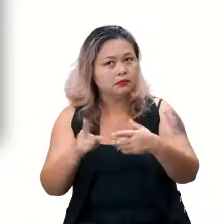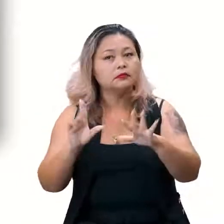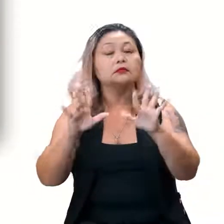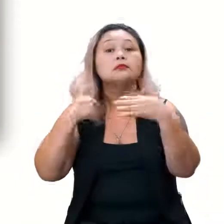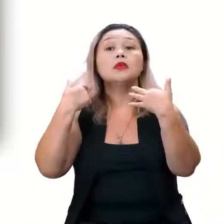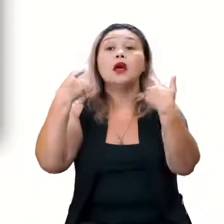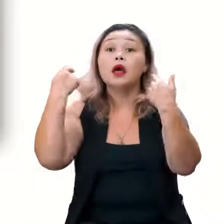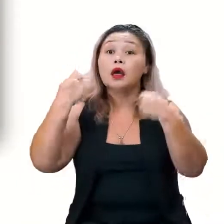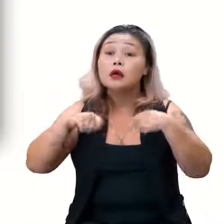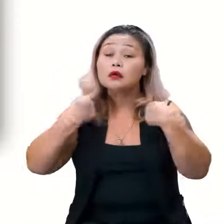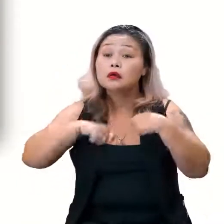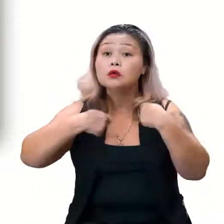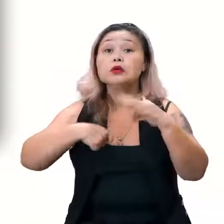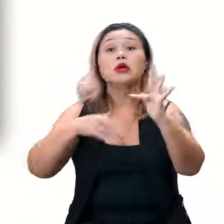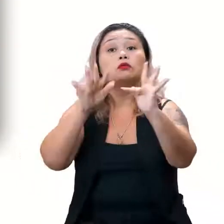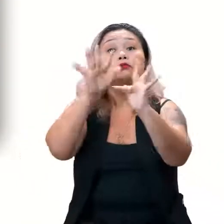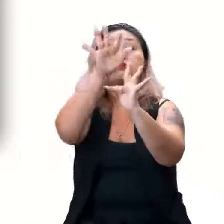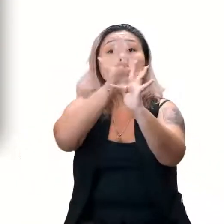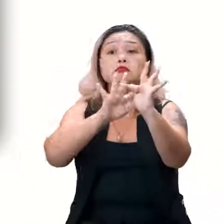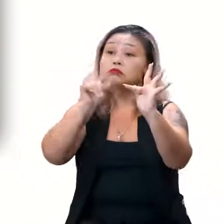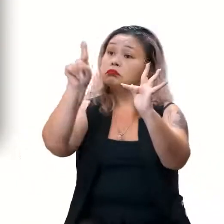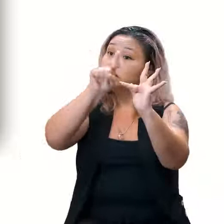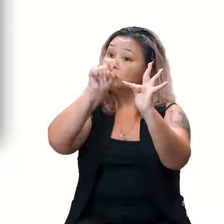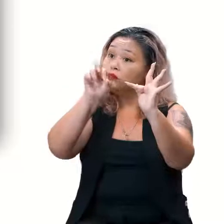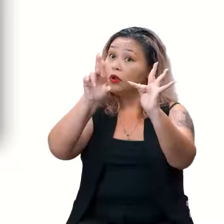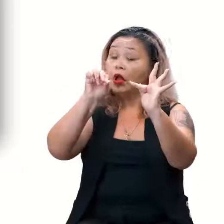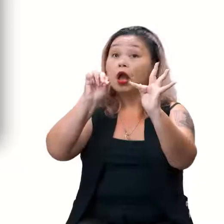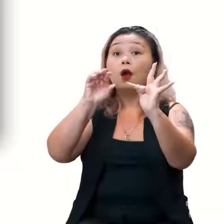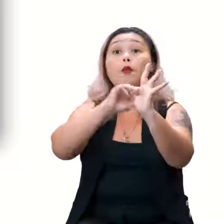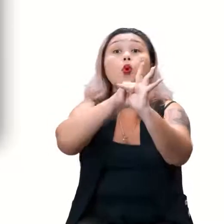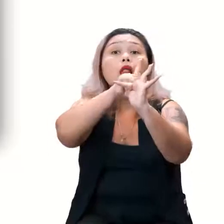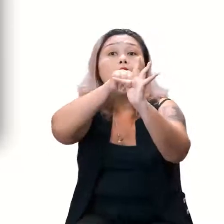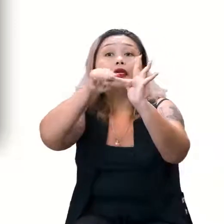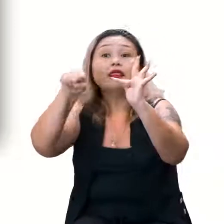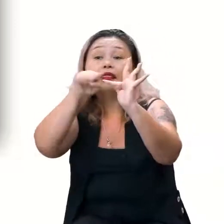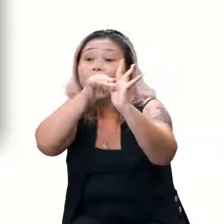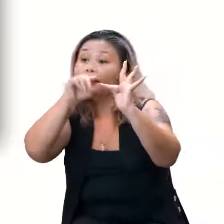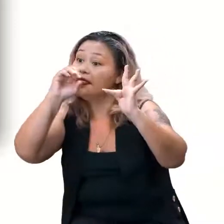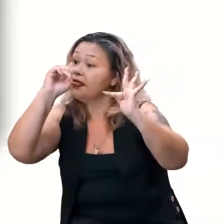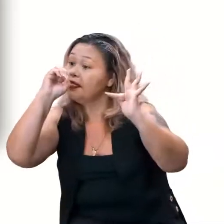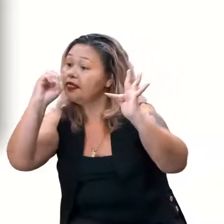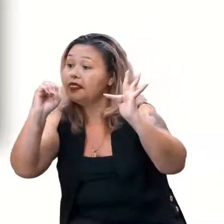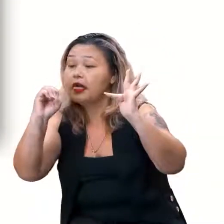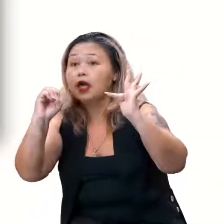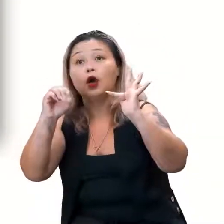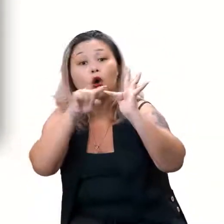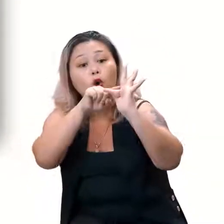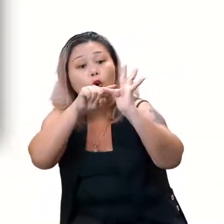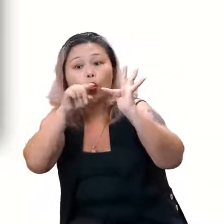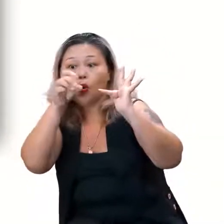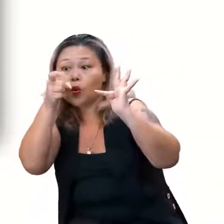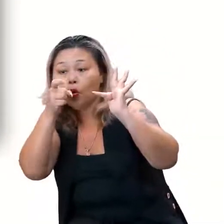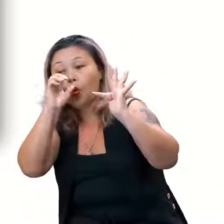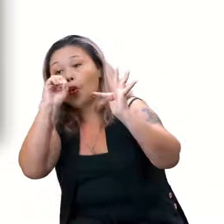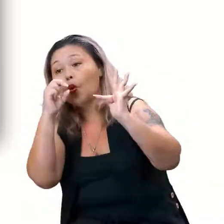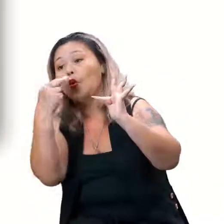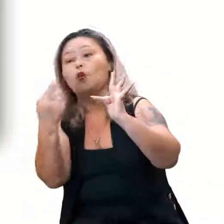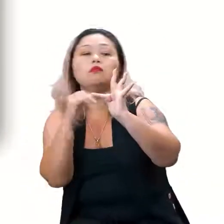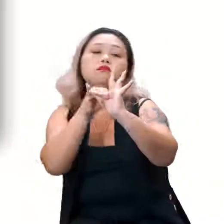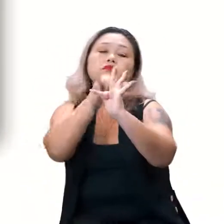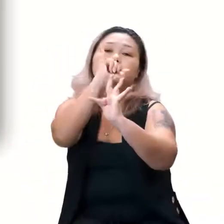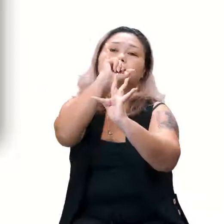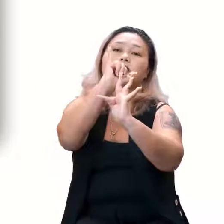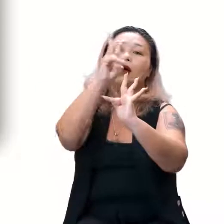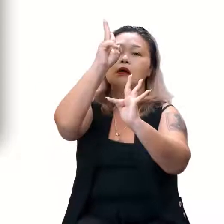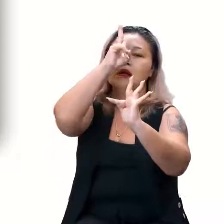isso que nós temos esse nome, zeros da função, porque ele zera a função em uma de suas coordenadas. Eu até lembro, professora,